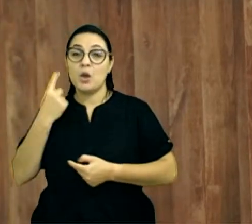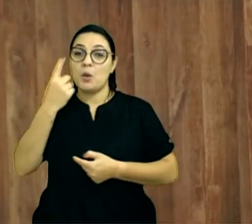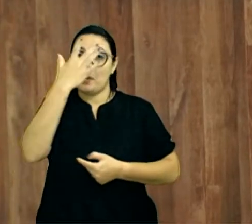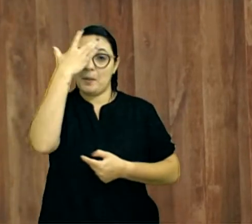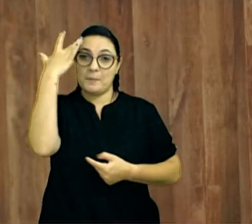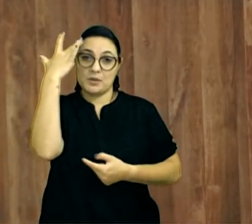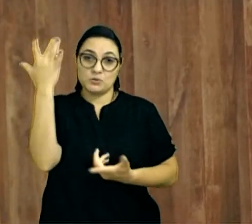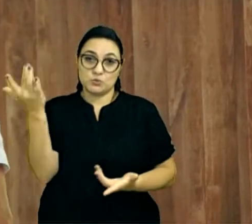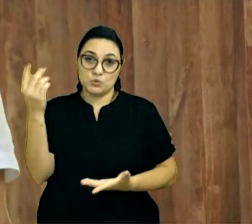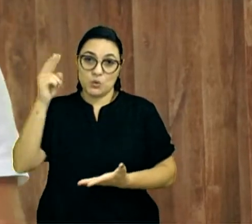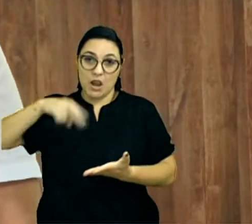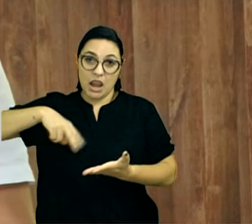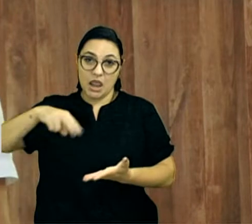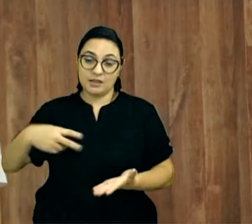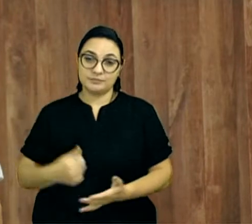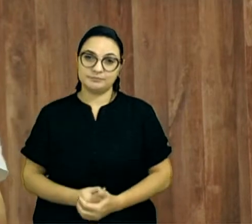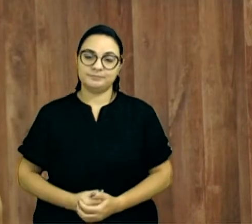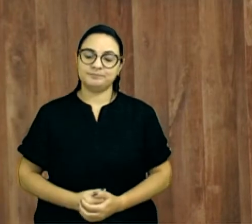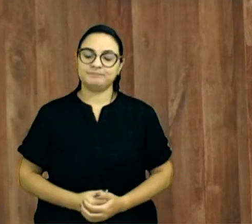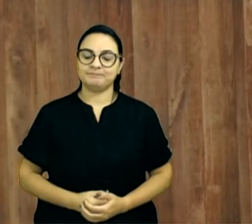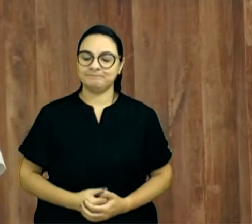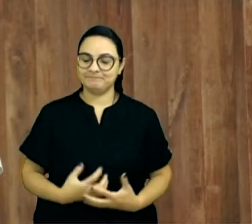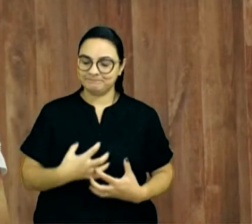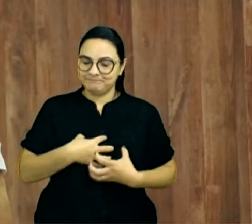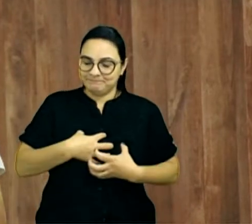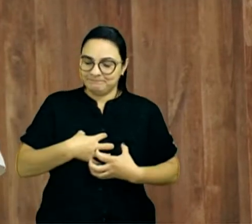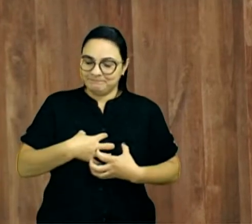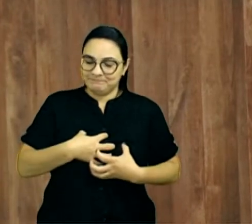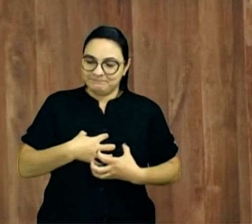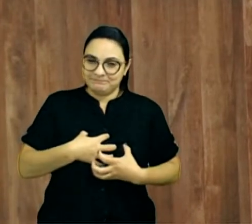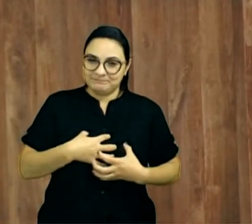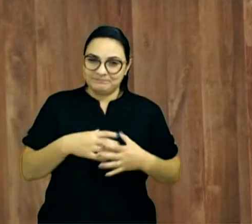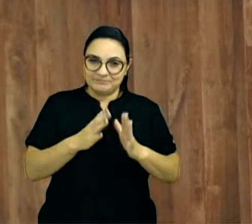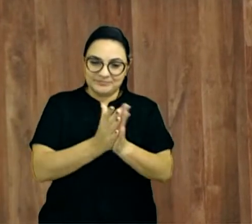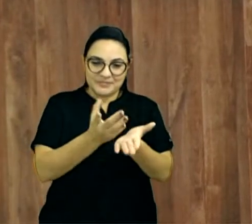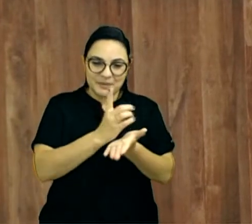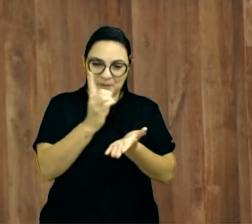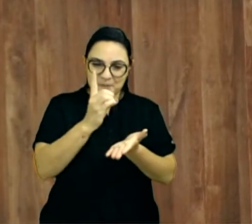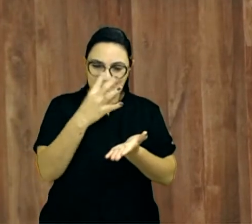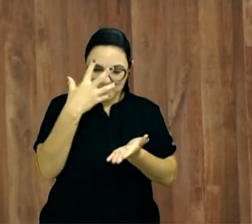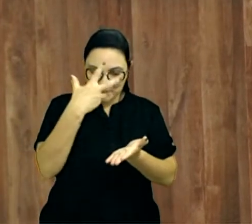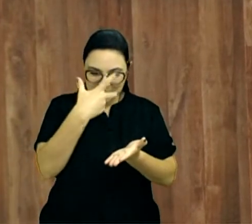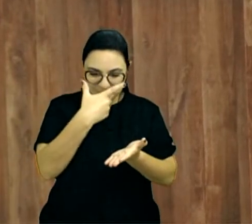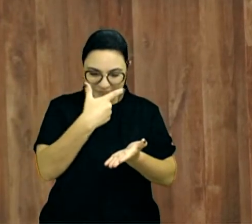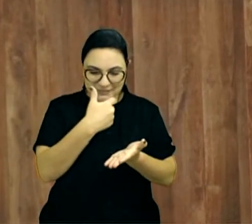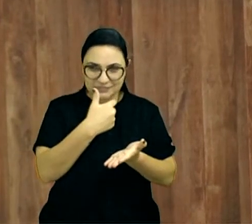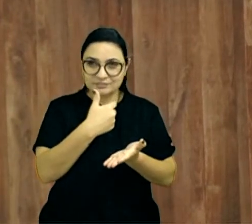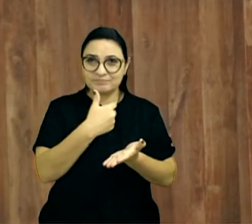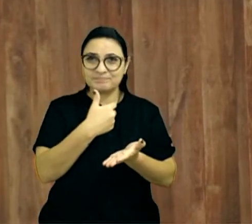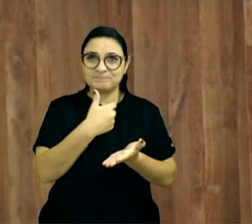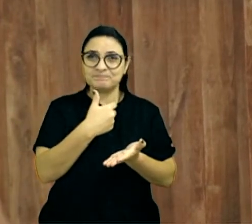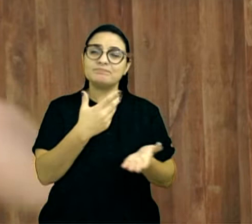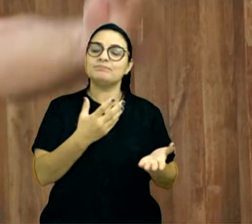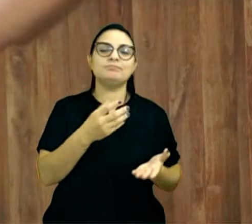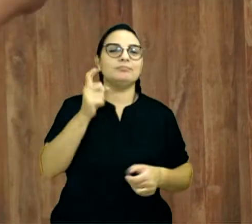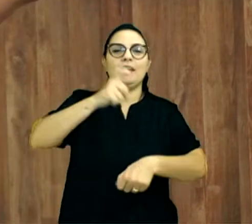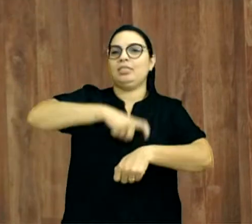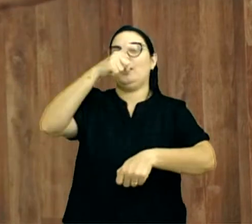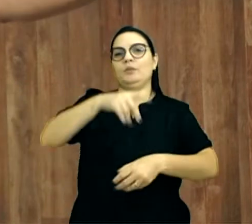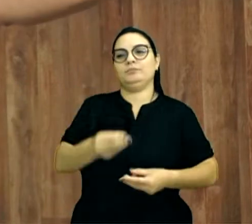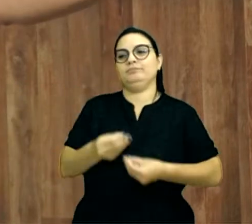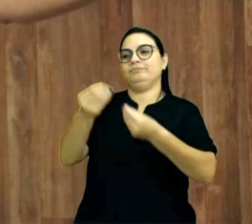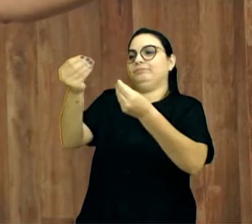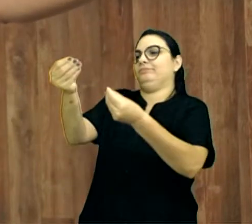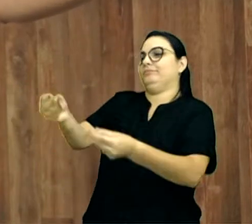um líder, ah, irmão, a minha Bíblia de estudo é tão bonita, mas não tive dúvida, oh, irmão,